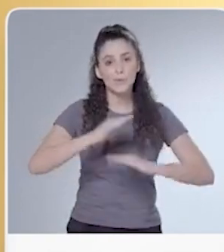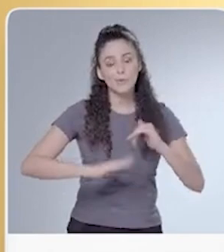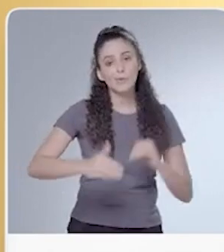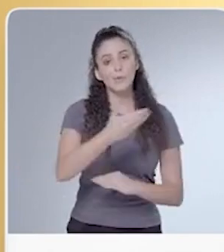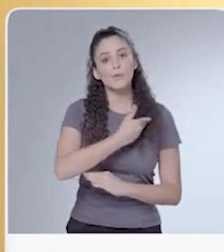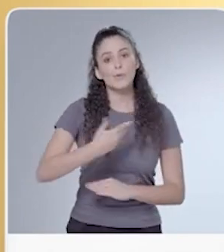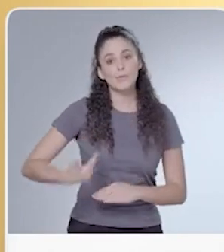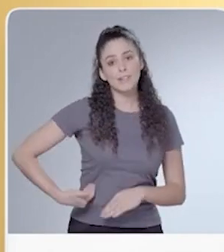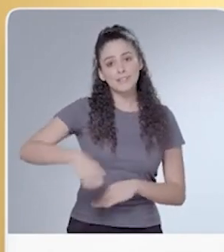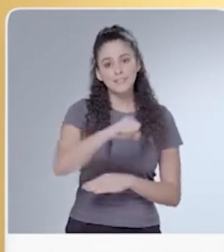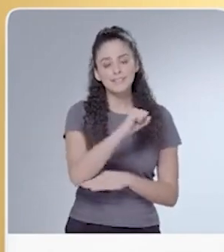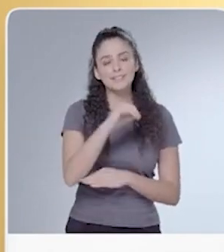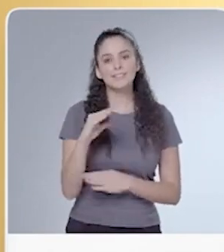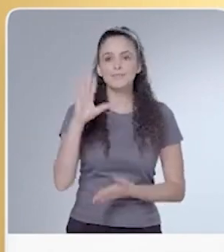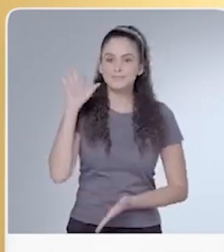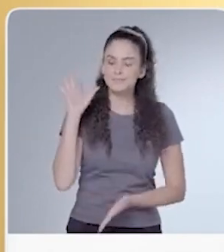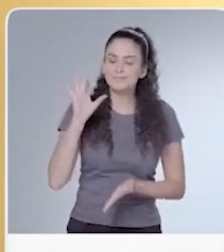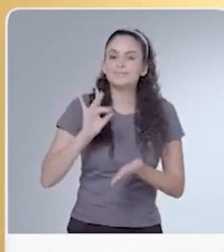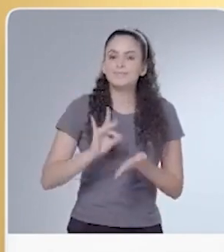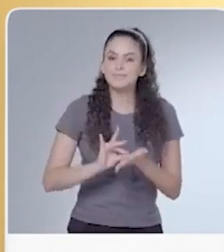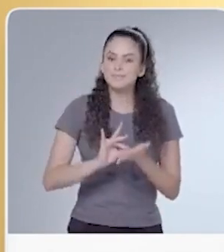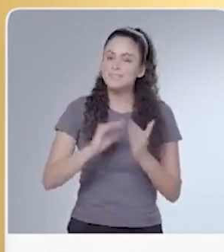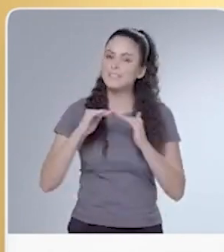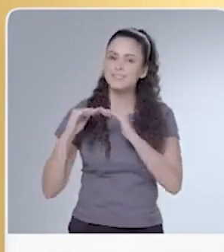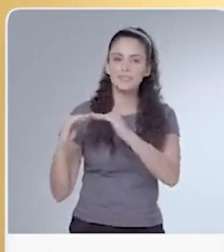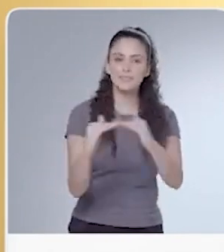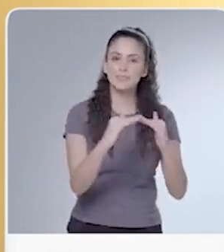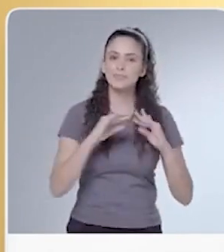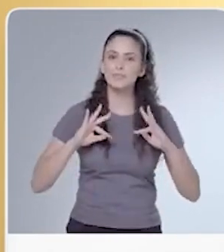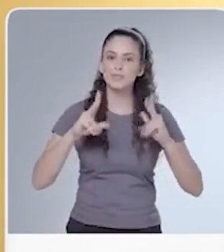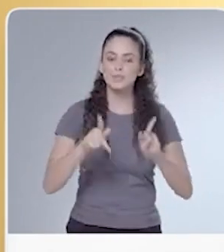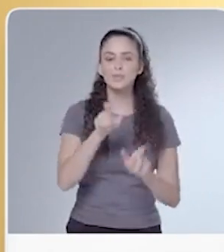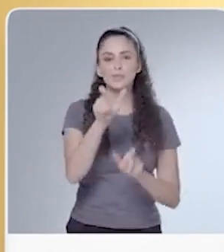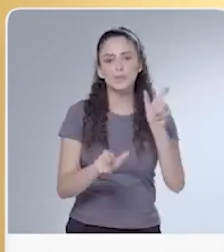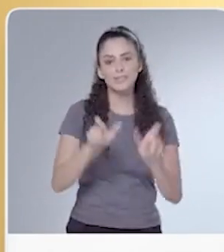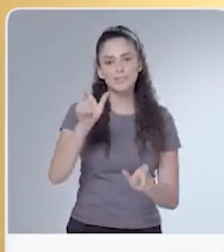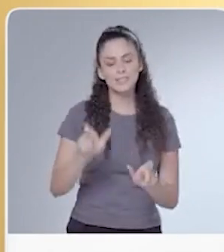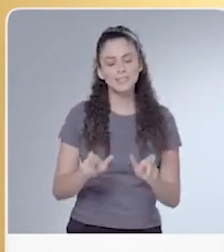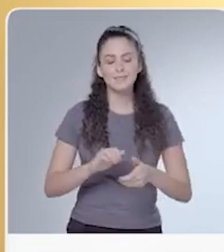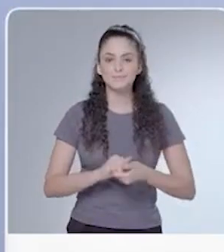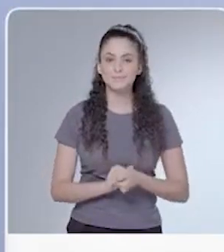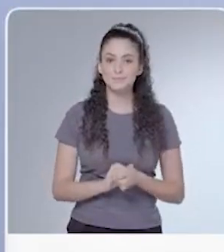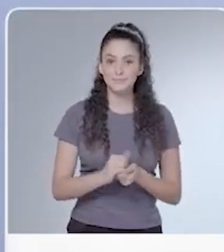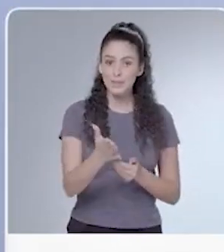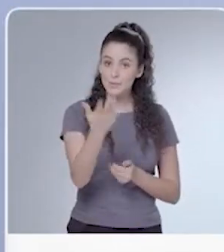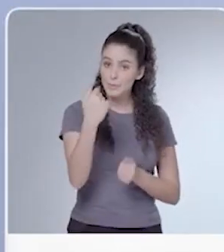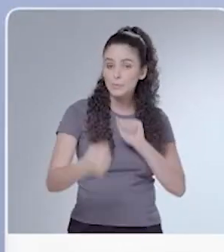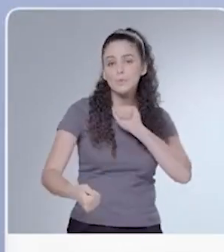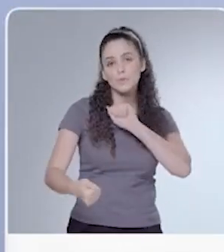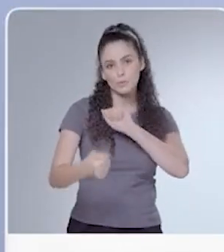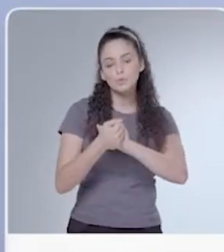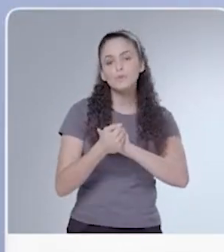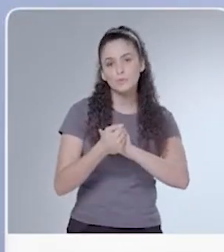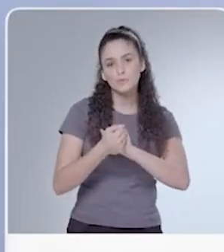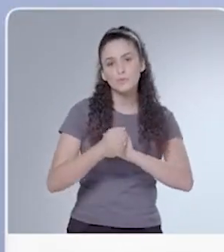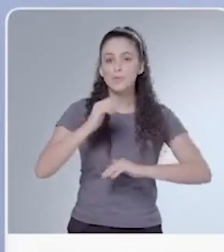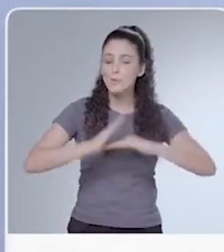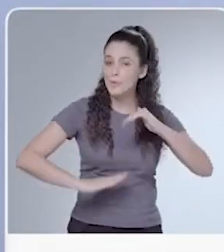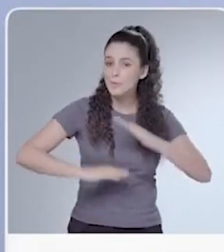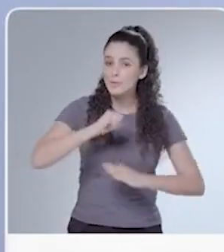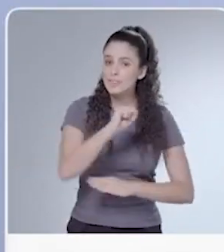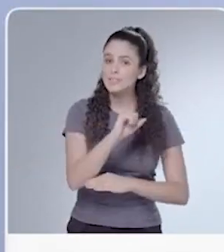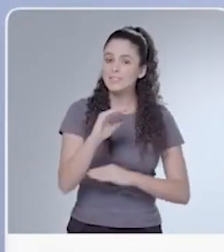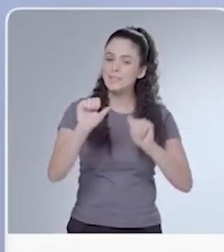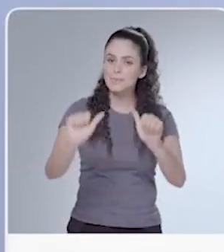uma Santa Catarina que será verdadeiramente de todas e todos os catarinenses. Vamos juntos fazer uma